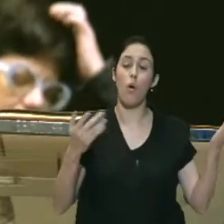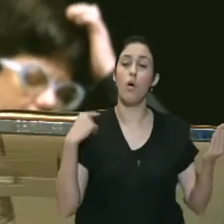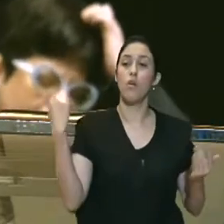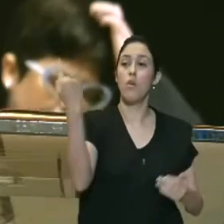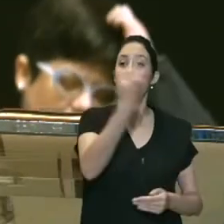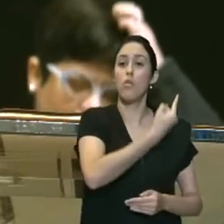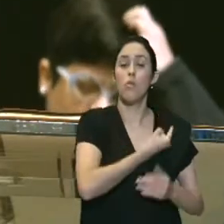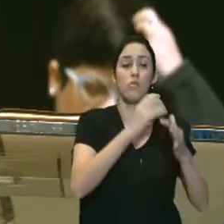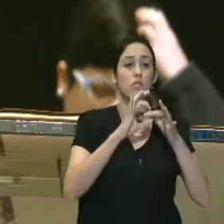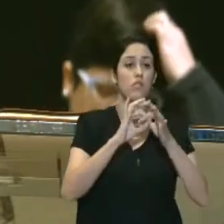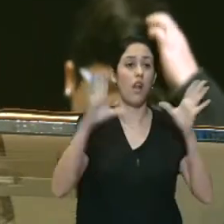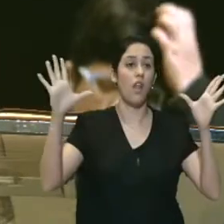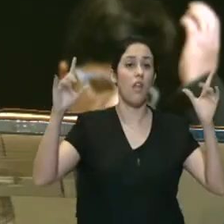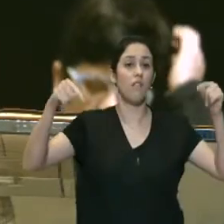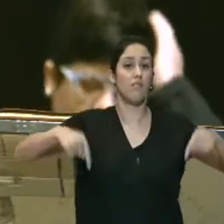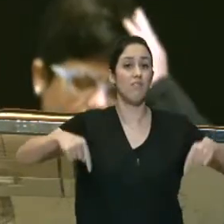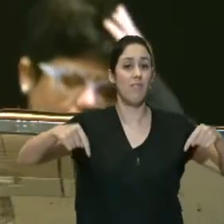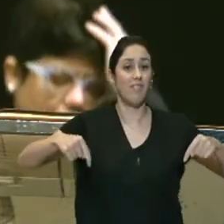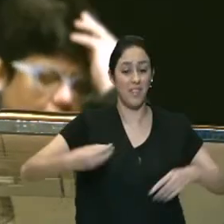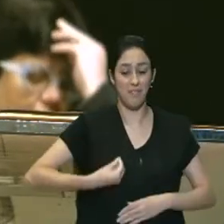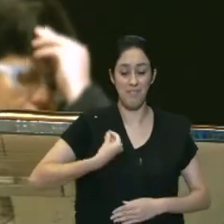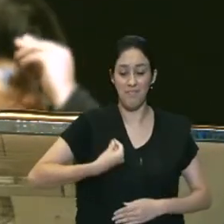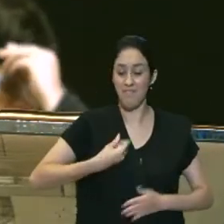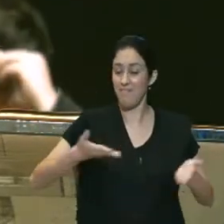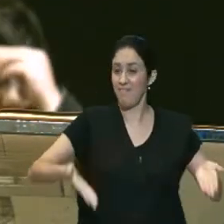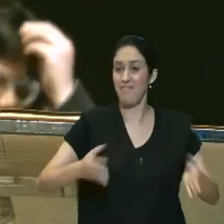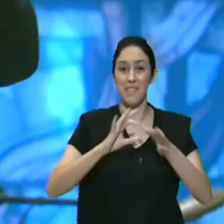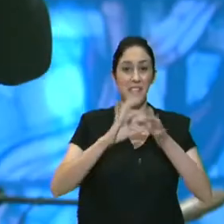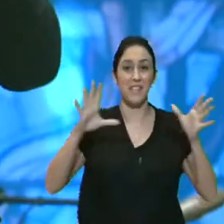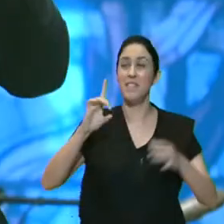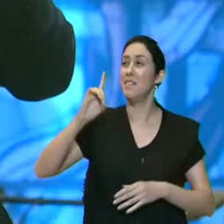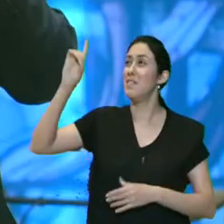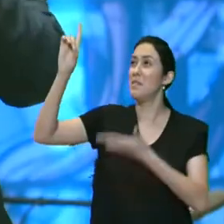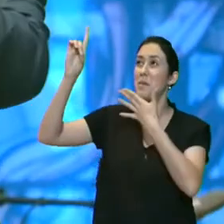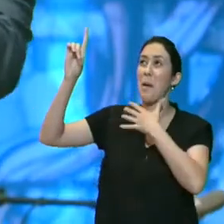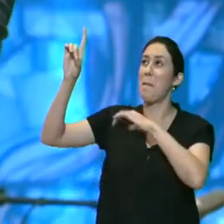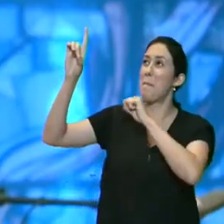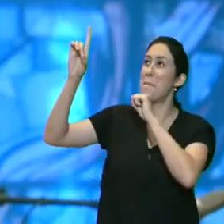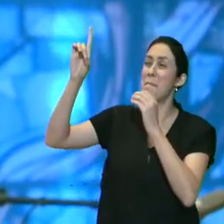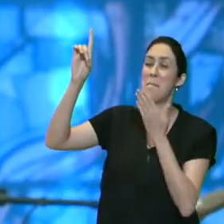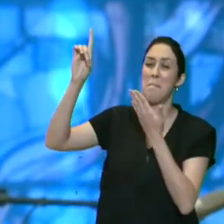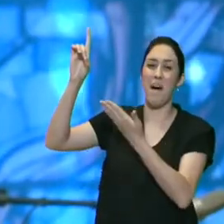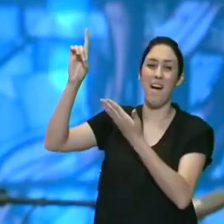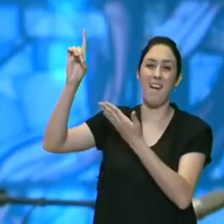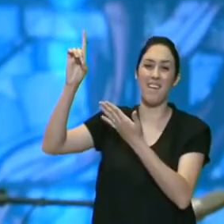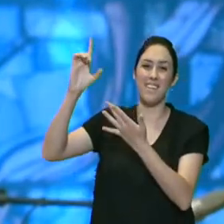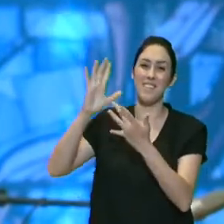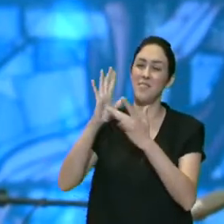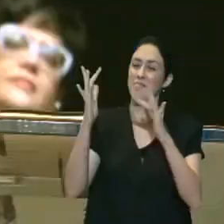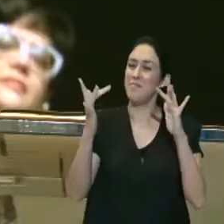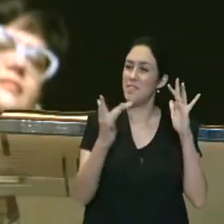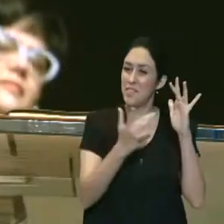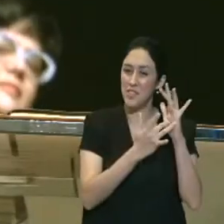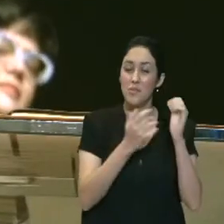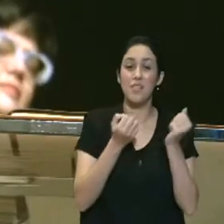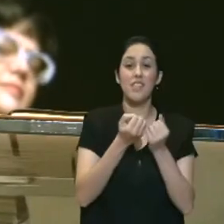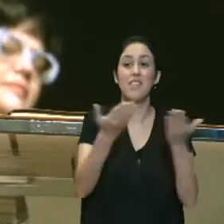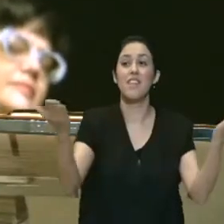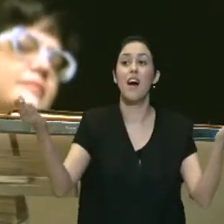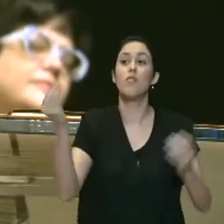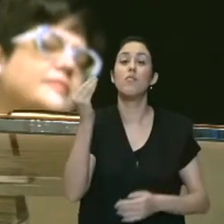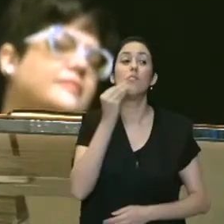chamar esse Deus maravilhoso de Pai porque é ele que nos religa ao Senhor Jesus nos dá esse